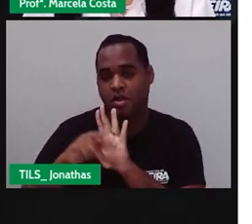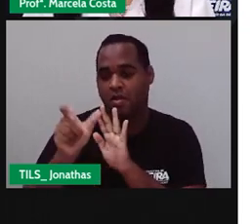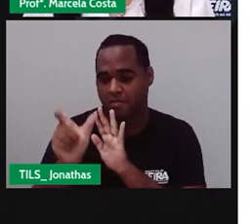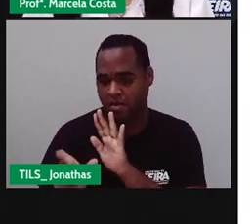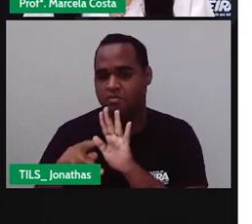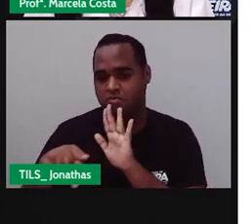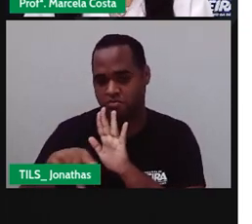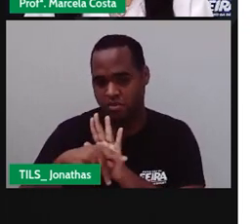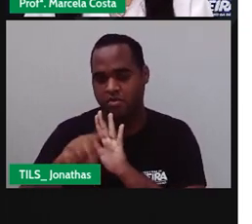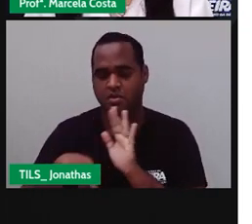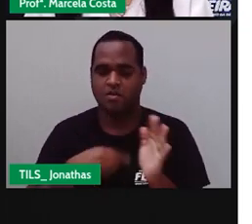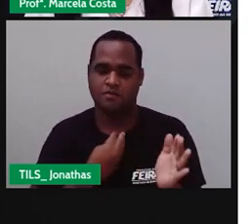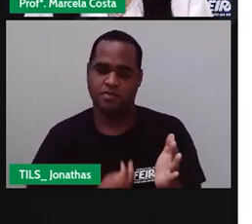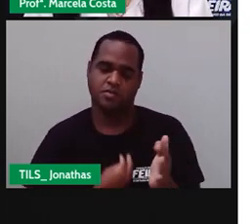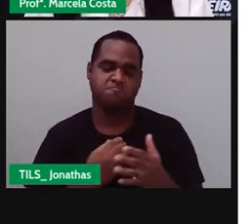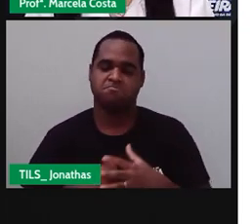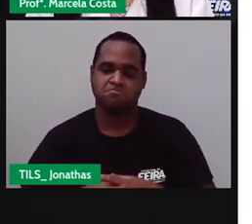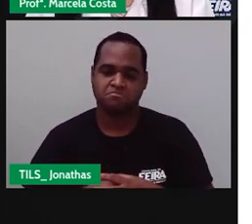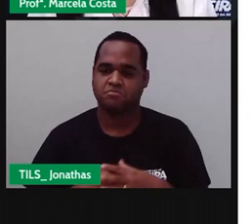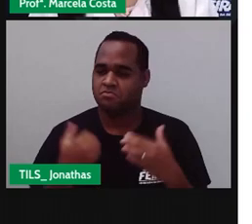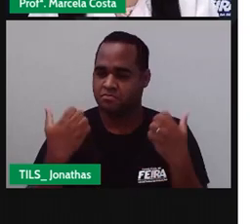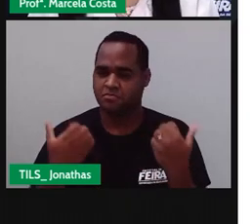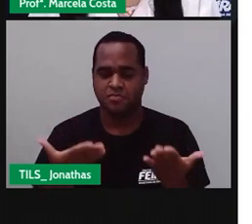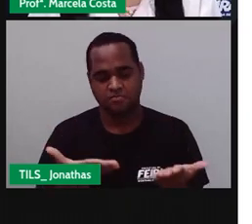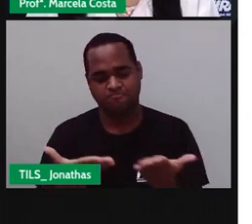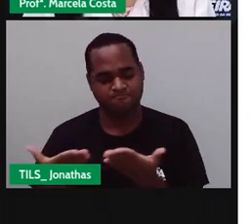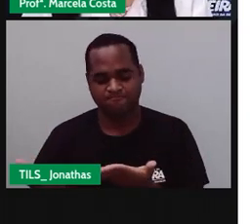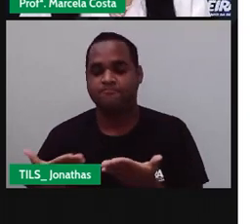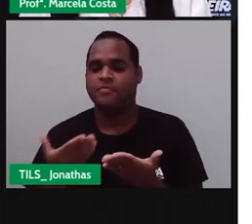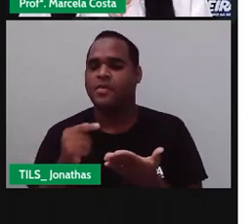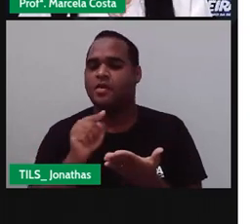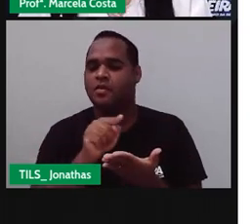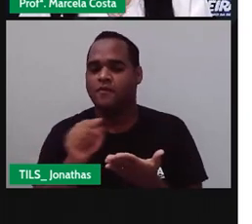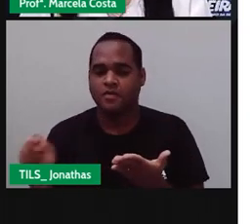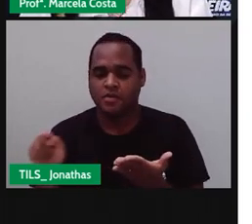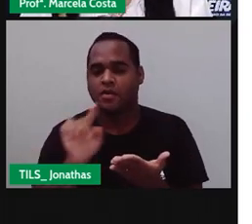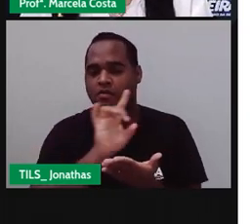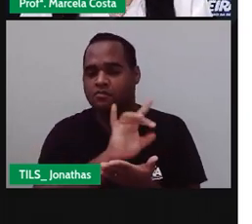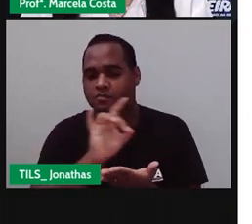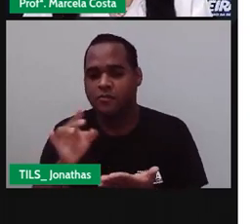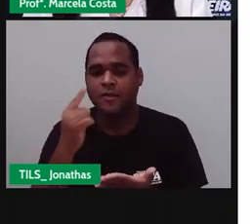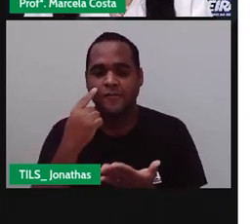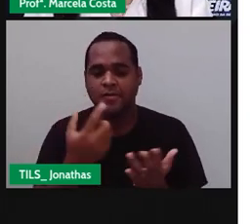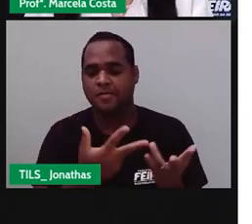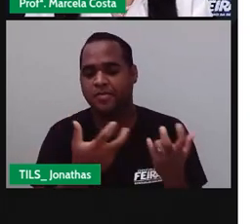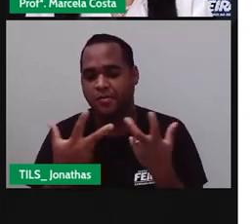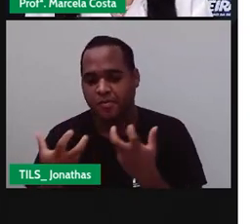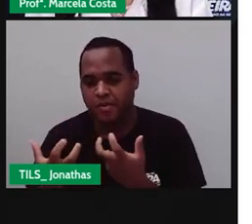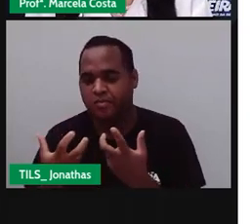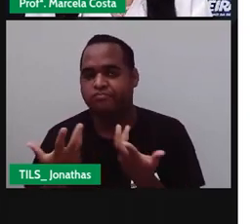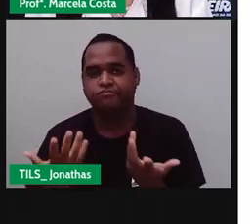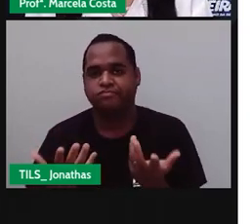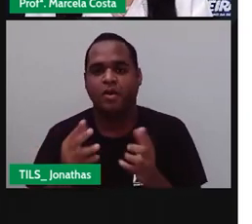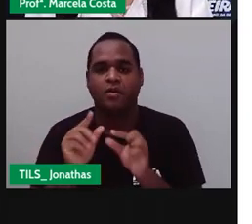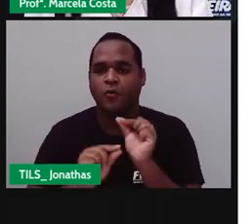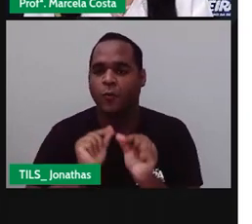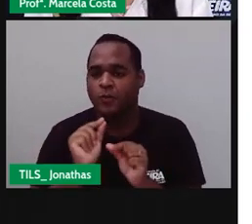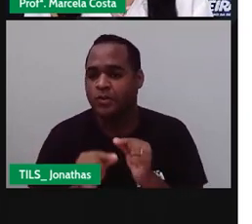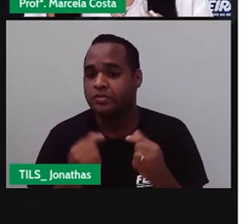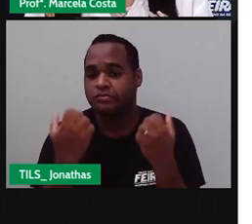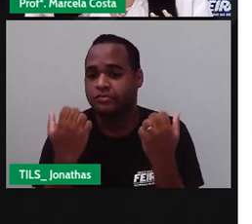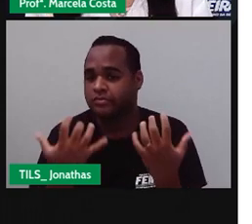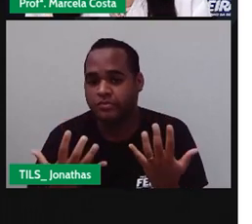próprias, eu convido você a se observar, a